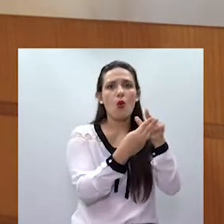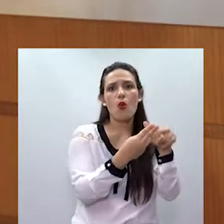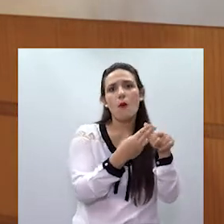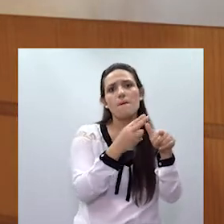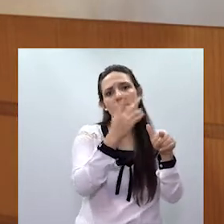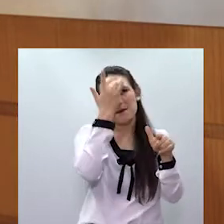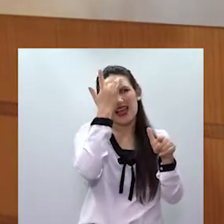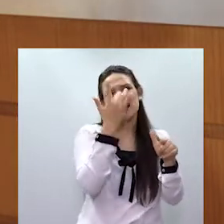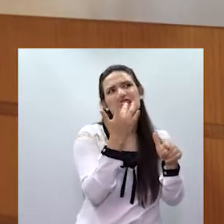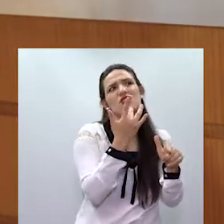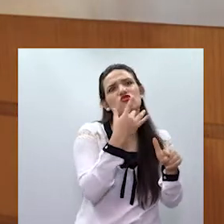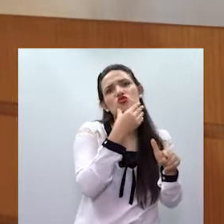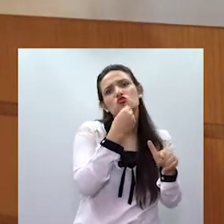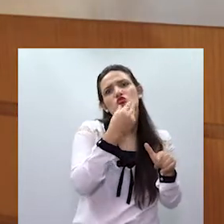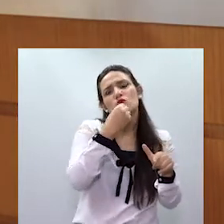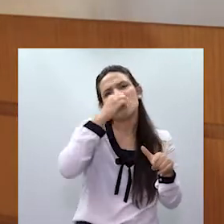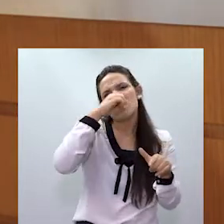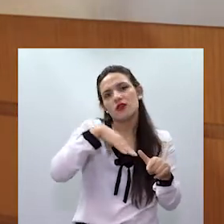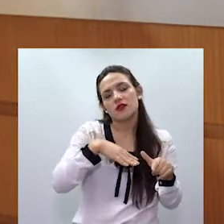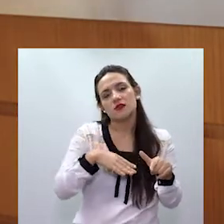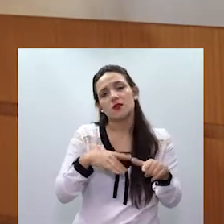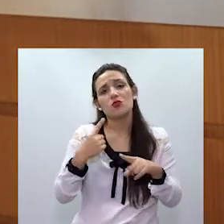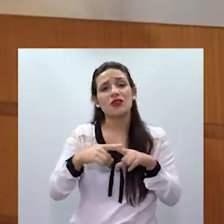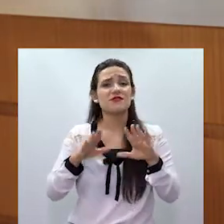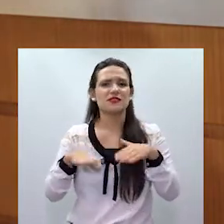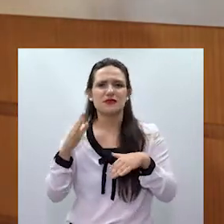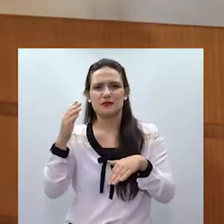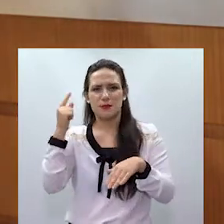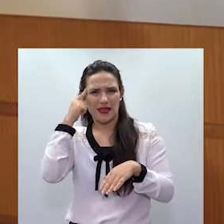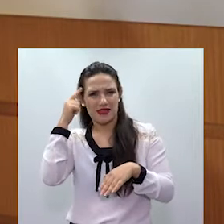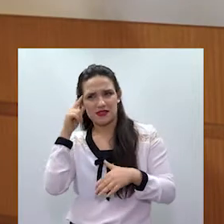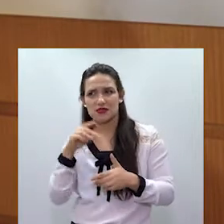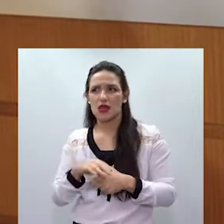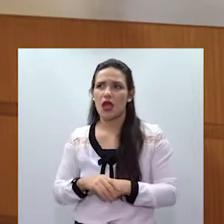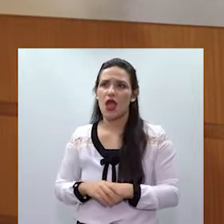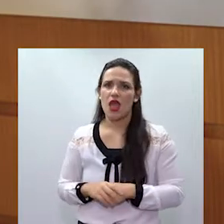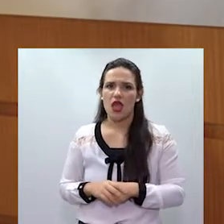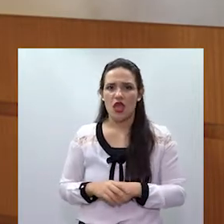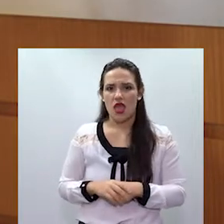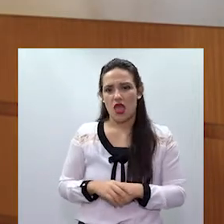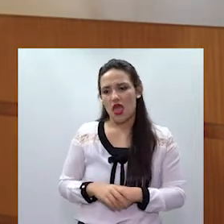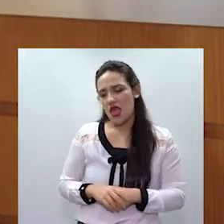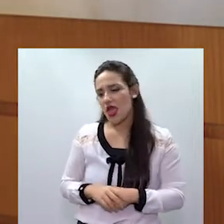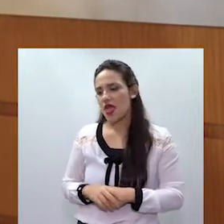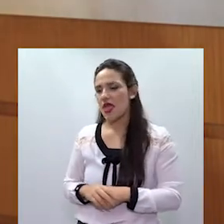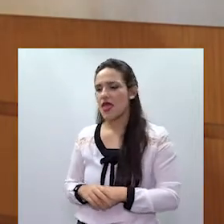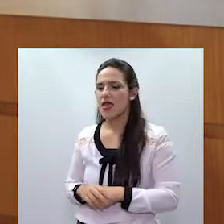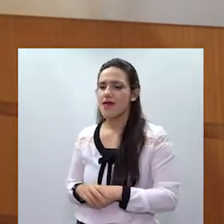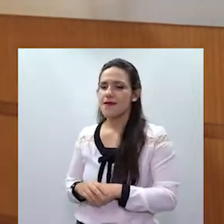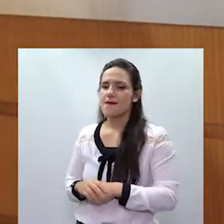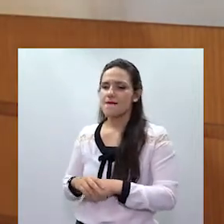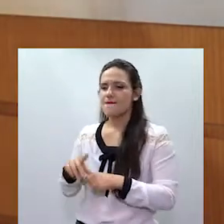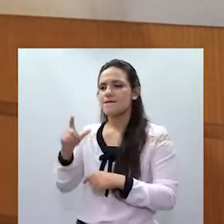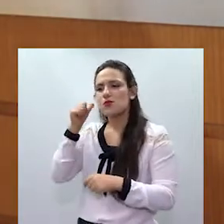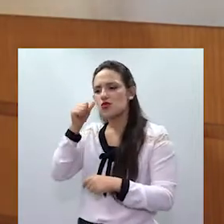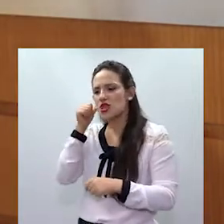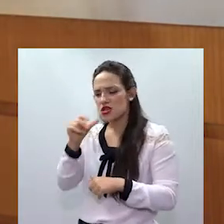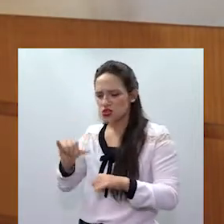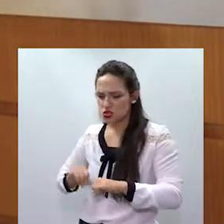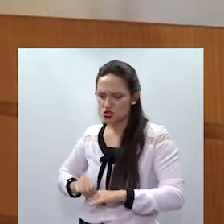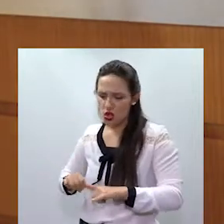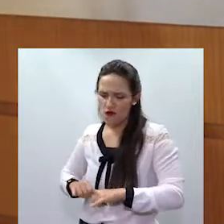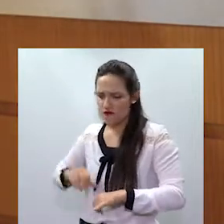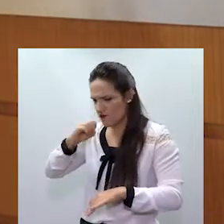pessoas pensam equivocadamente que talvez o agressor ou a vítima sejam pessoas com baixa escolaridade ou talvez pessoas